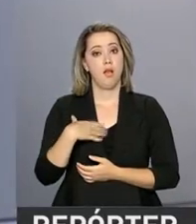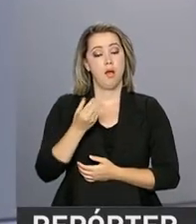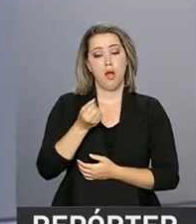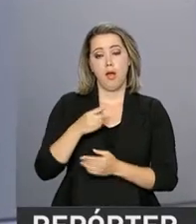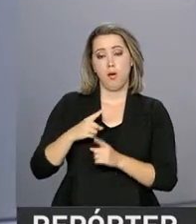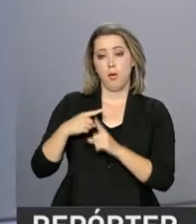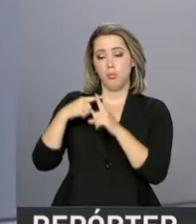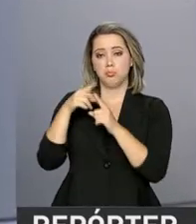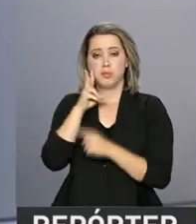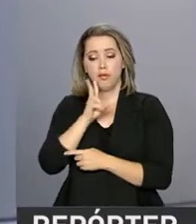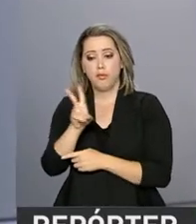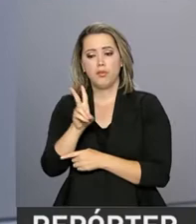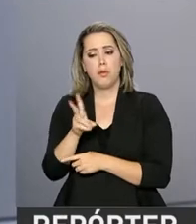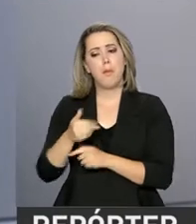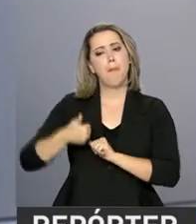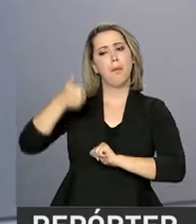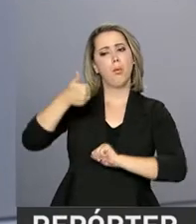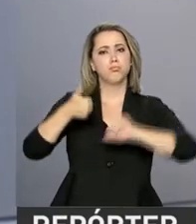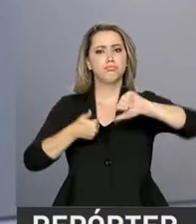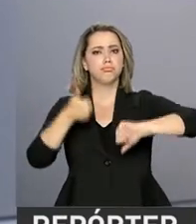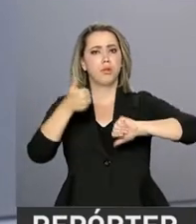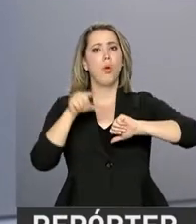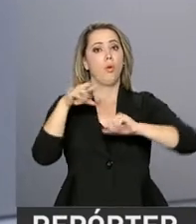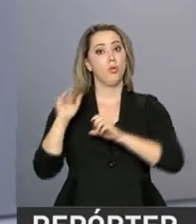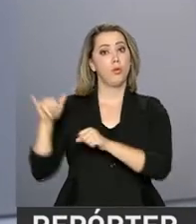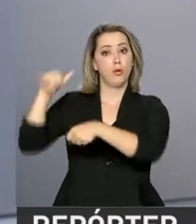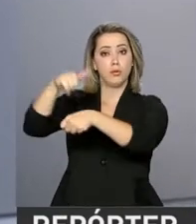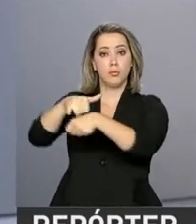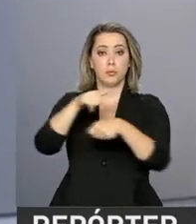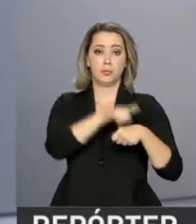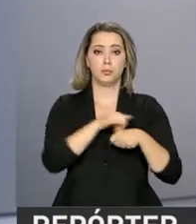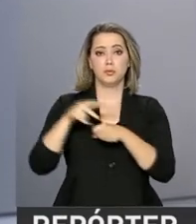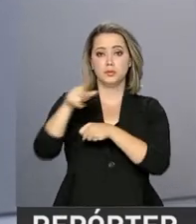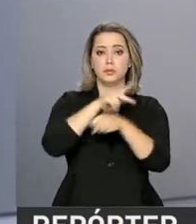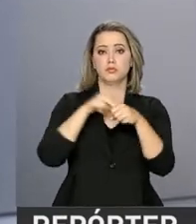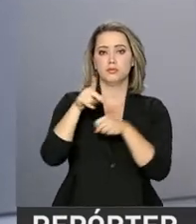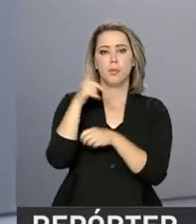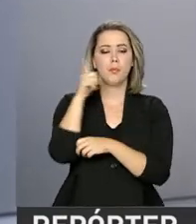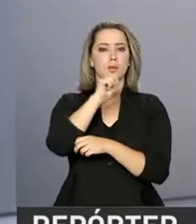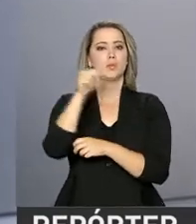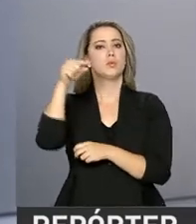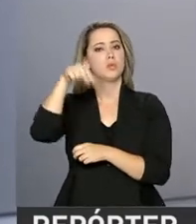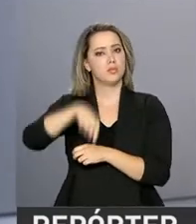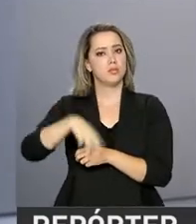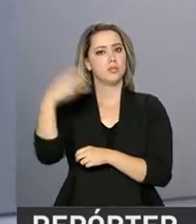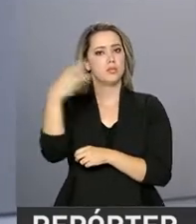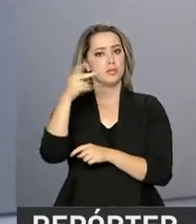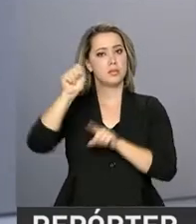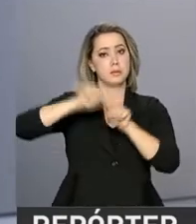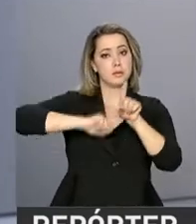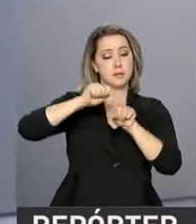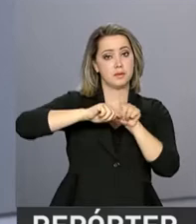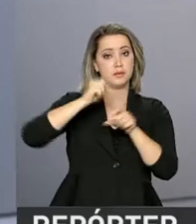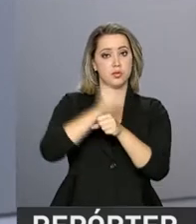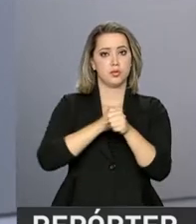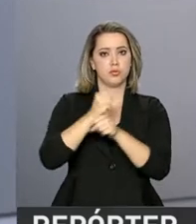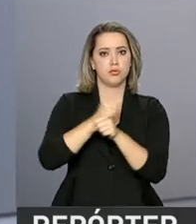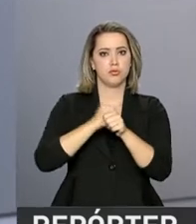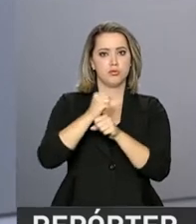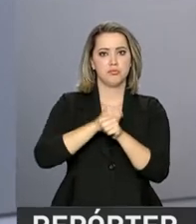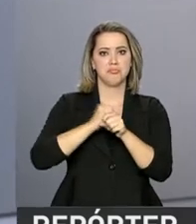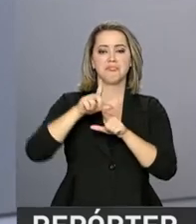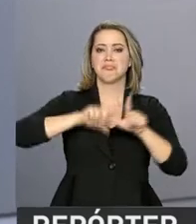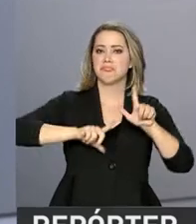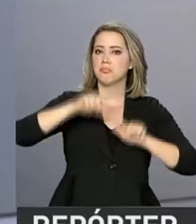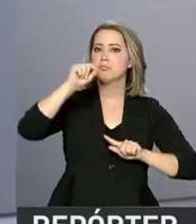passageiros com os aeroportos do país alcançou nos primeiros três meses deste ano o maior índice da história. É o que mostra uma